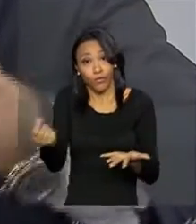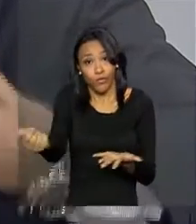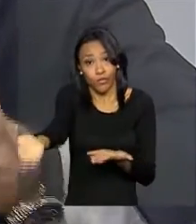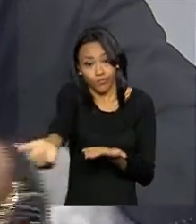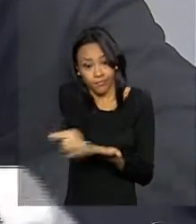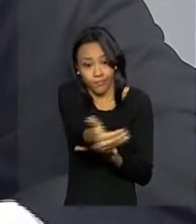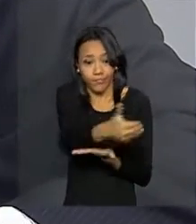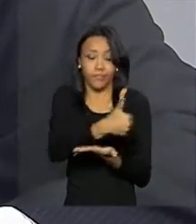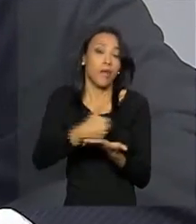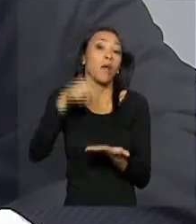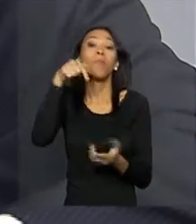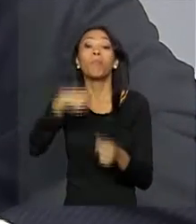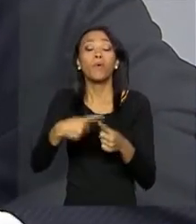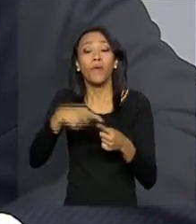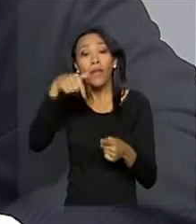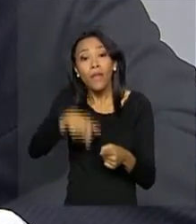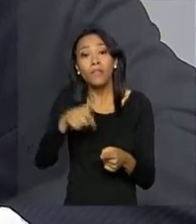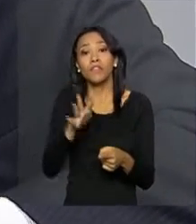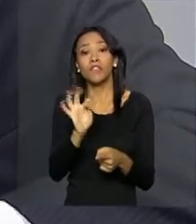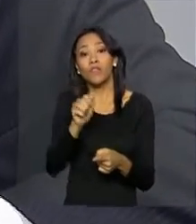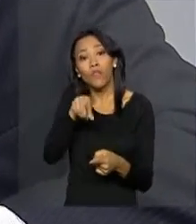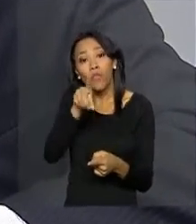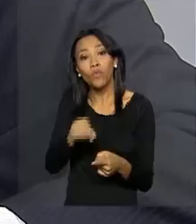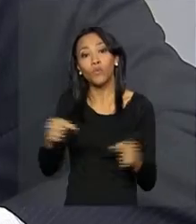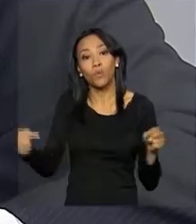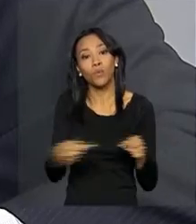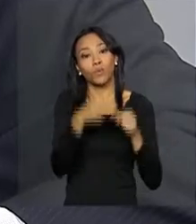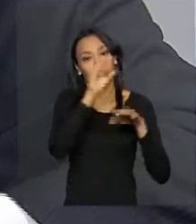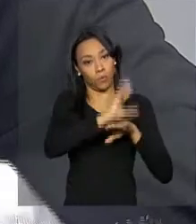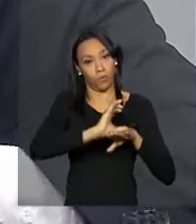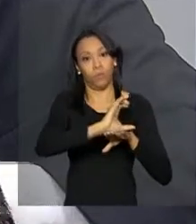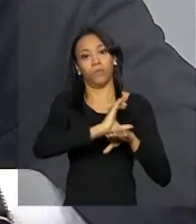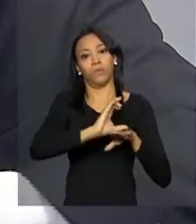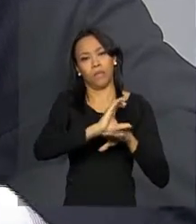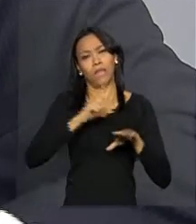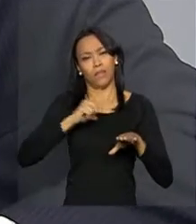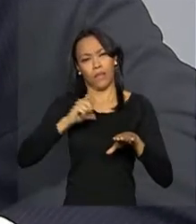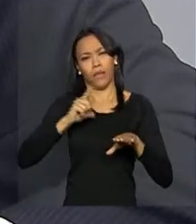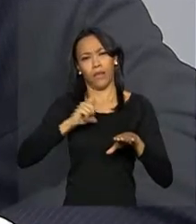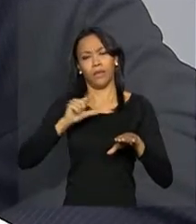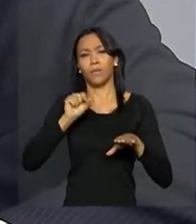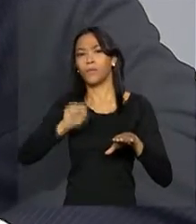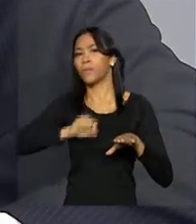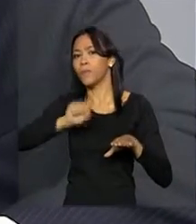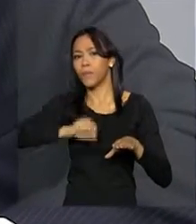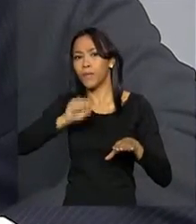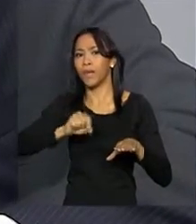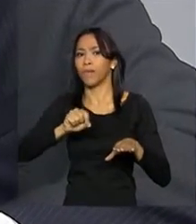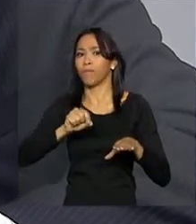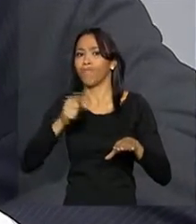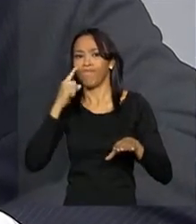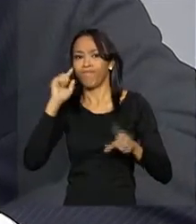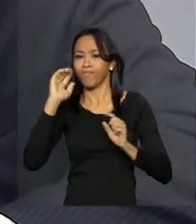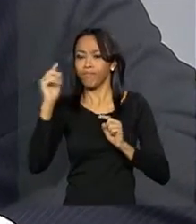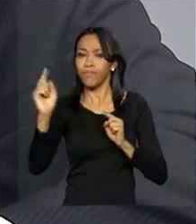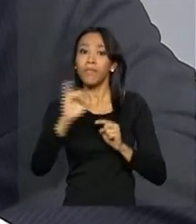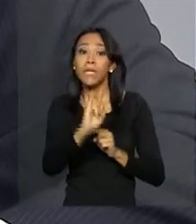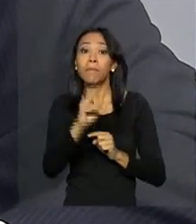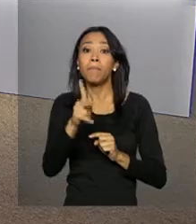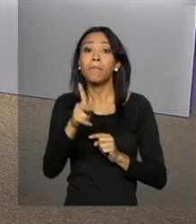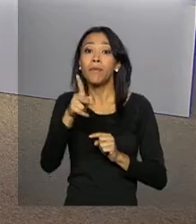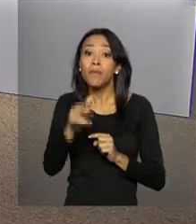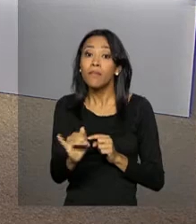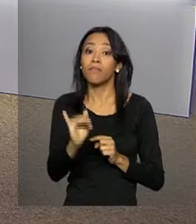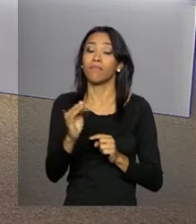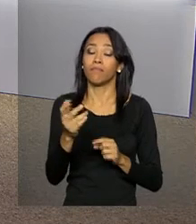também da arrecadação, porque estes fundos, o Fundo Constitucional, tem uma vinculação direta com o valor arrecadado de